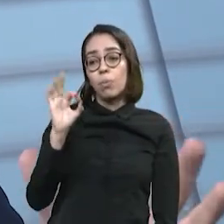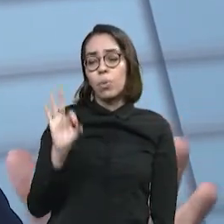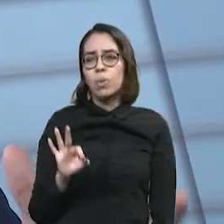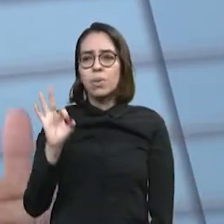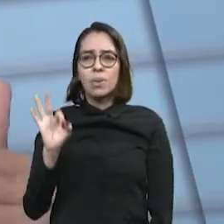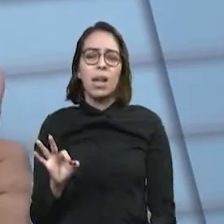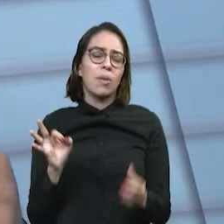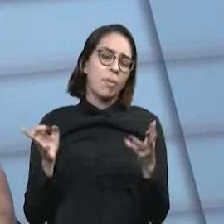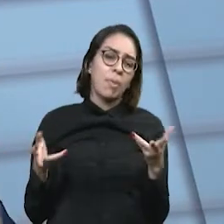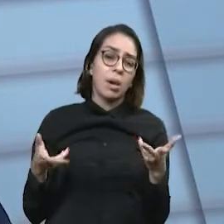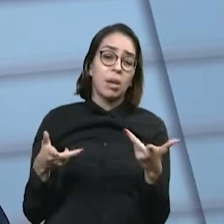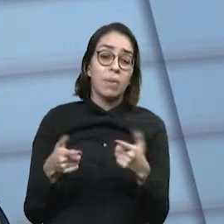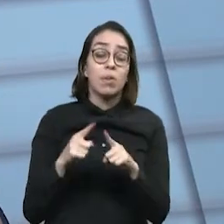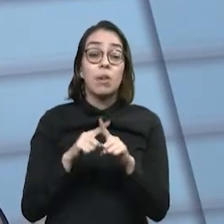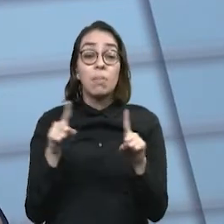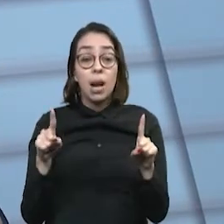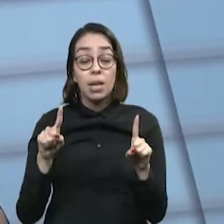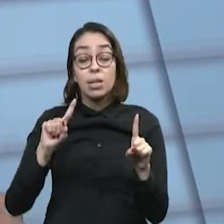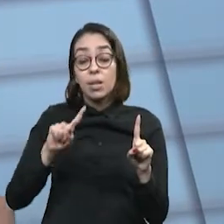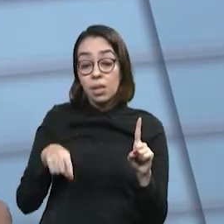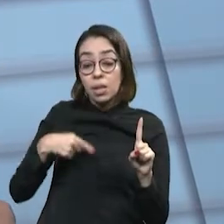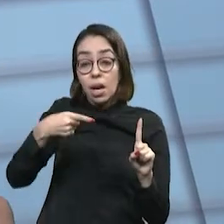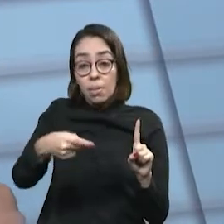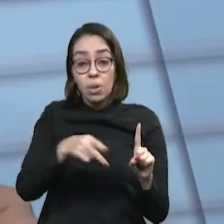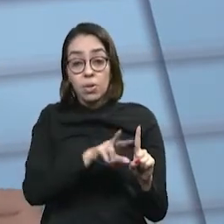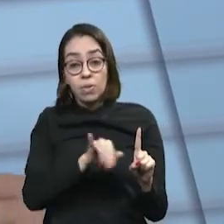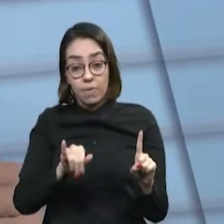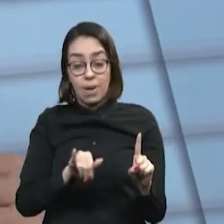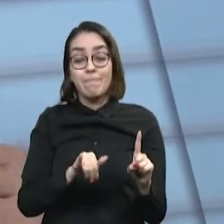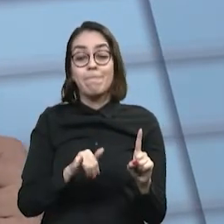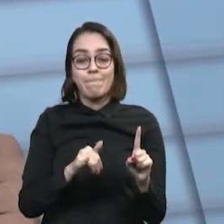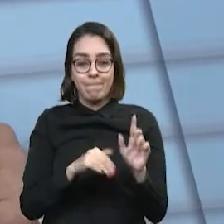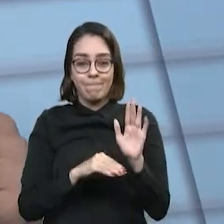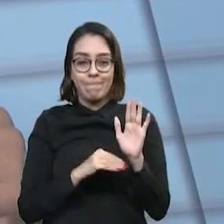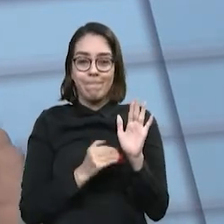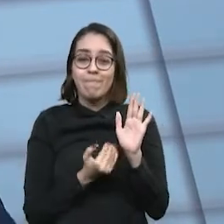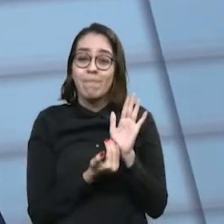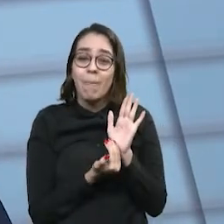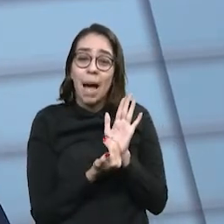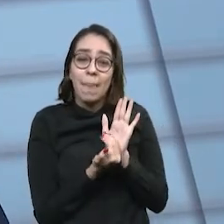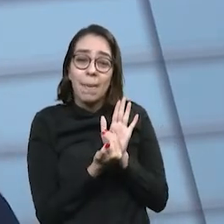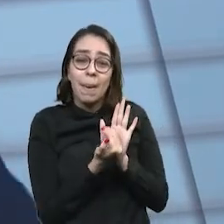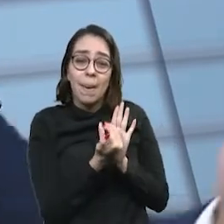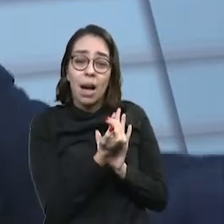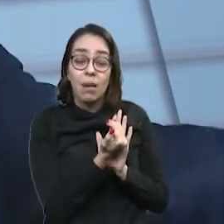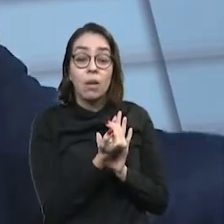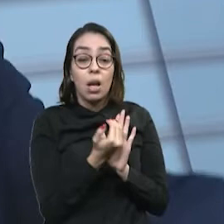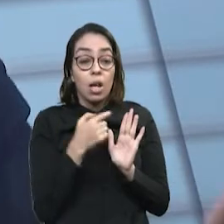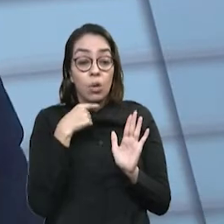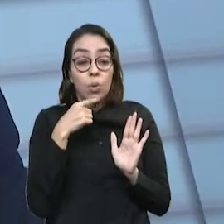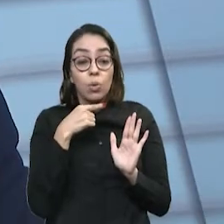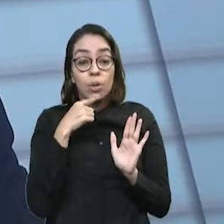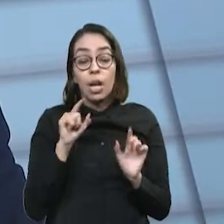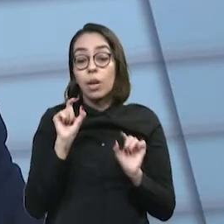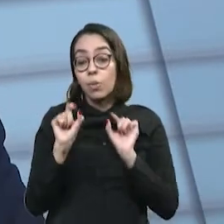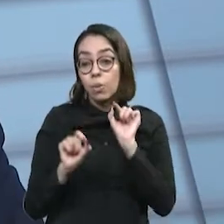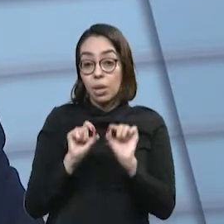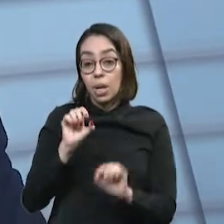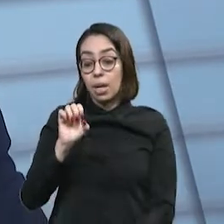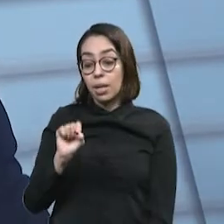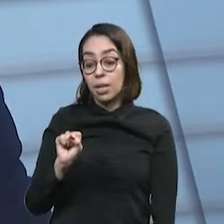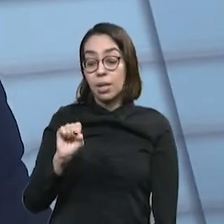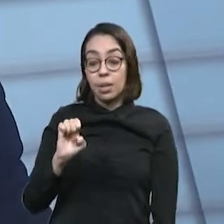maravilha. Mas, depois que passa da entrada, essa parcela vai ter a correção da Selic mais 1%. E uma Selic, Renato, que, segundo a